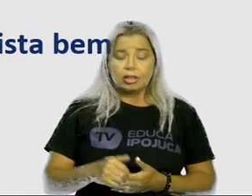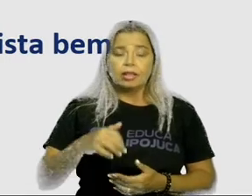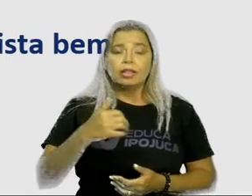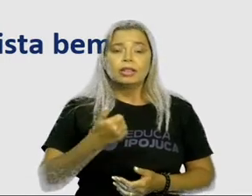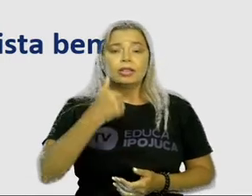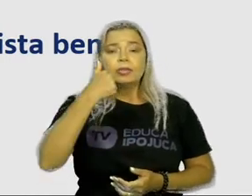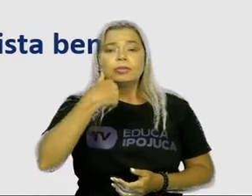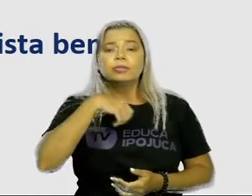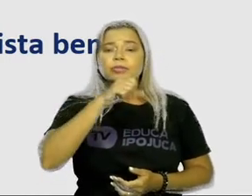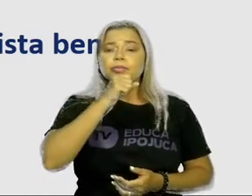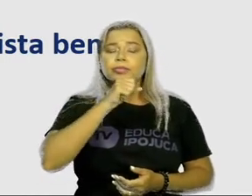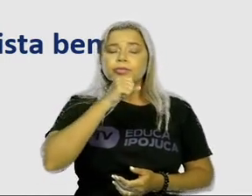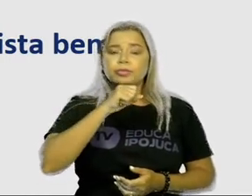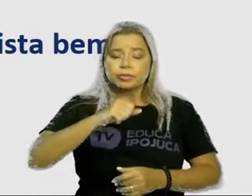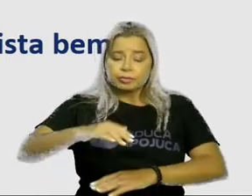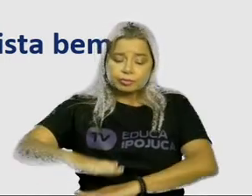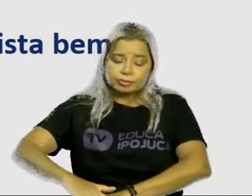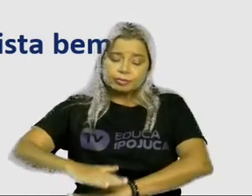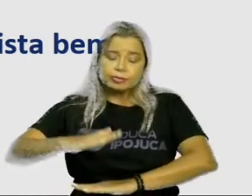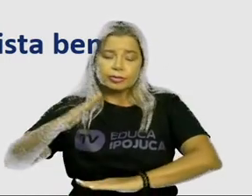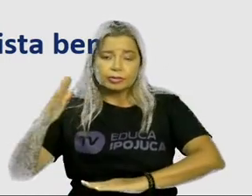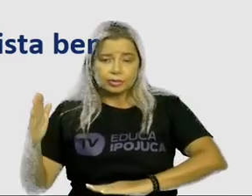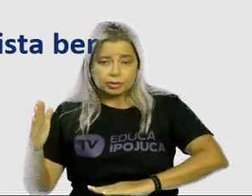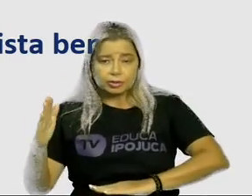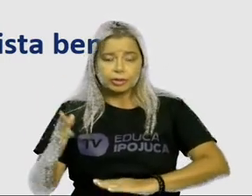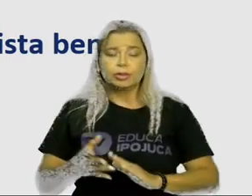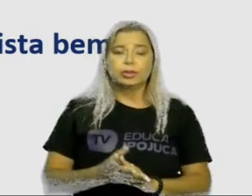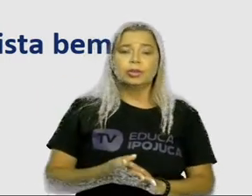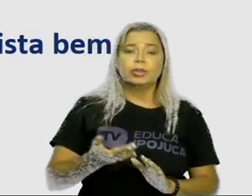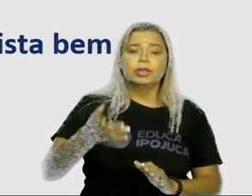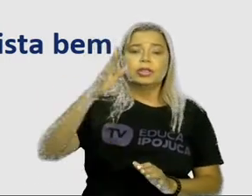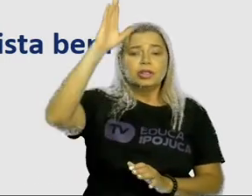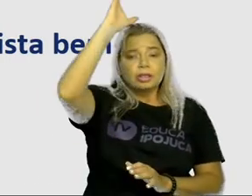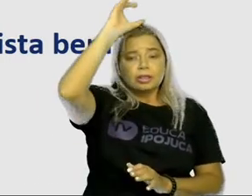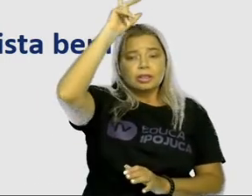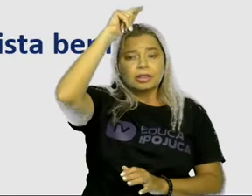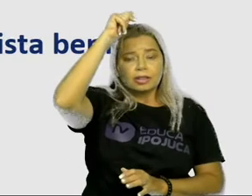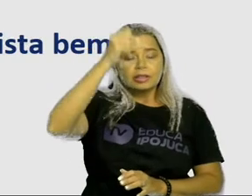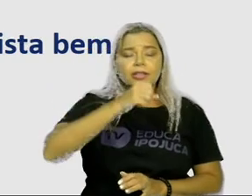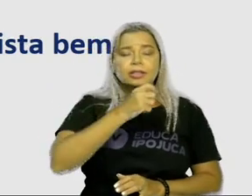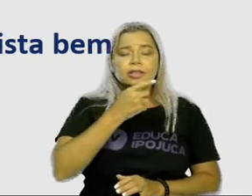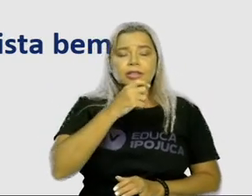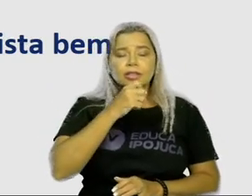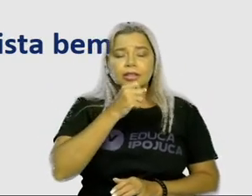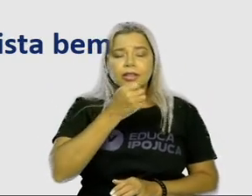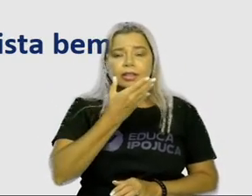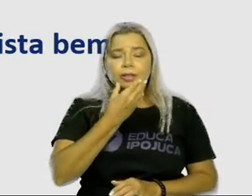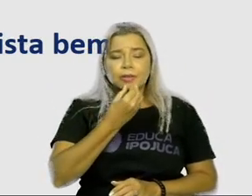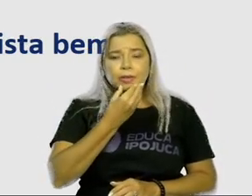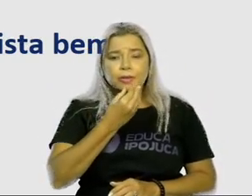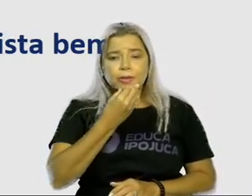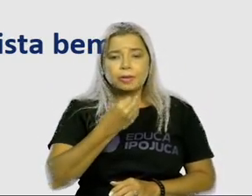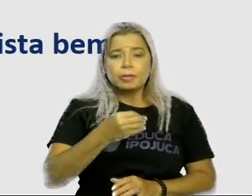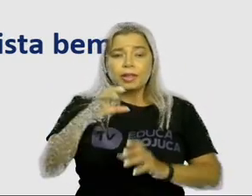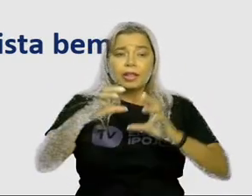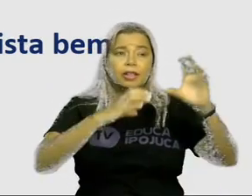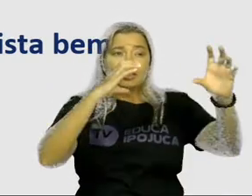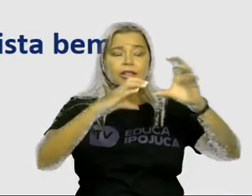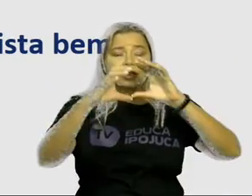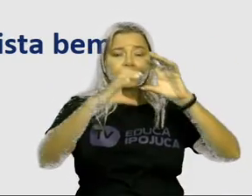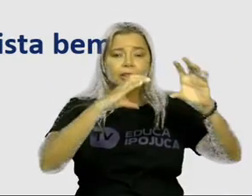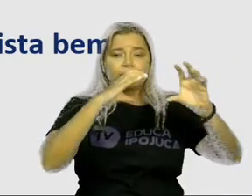a tampa da cesta e um galo de crista bem vermelhinha cantou satisfeito. O